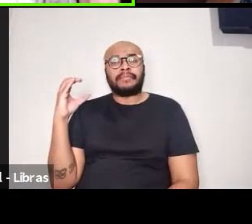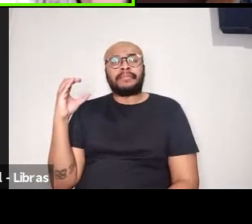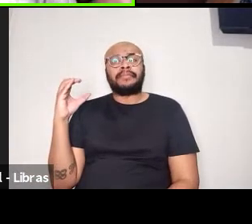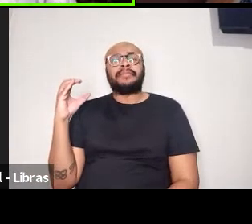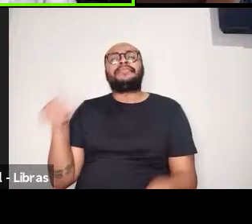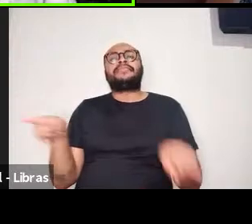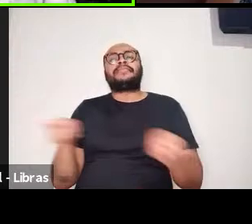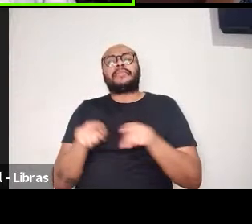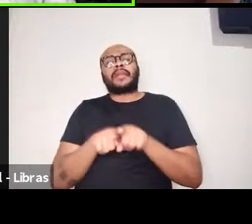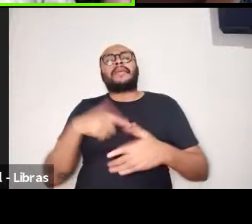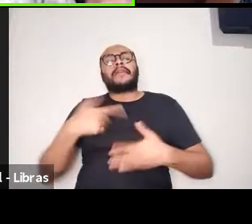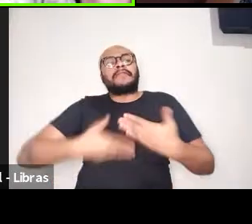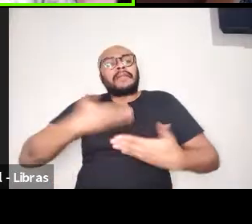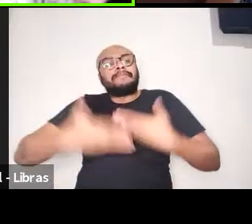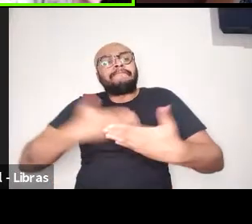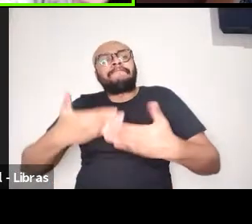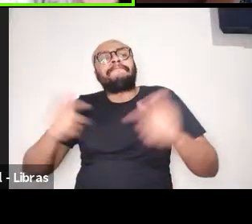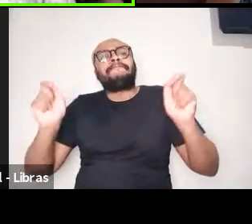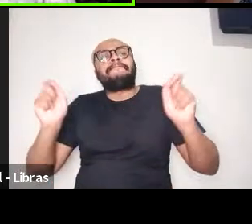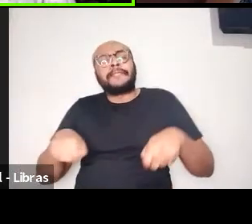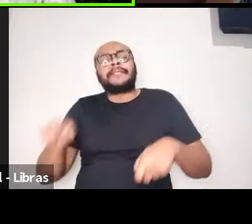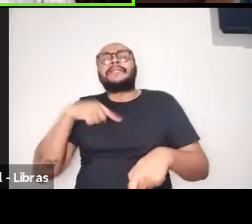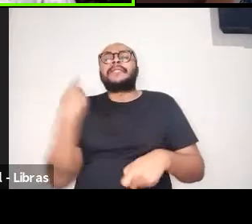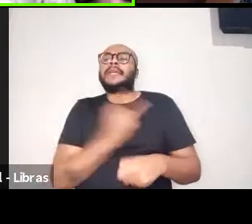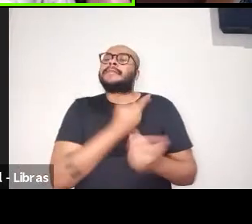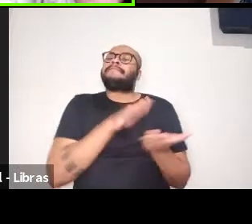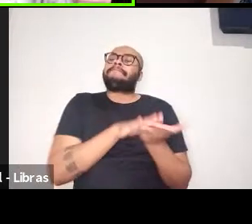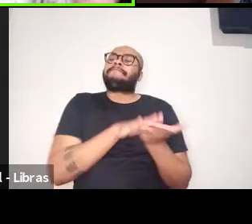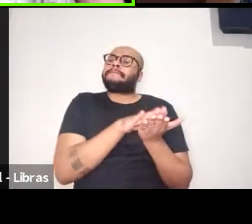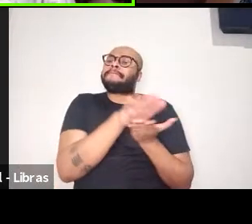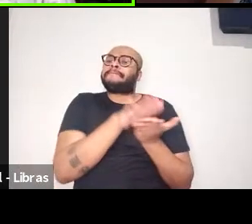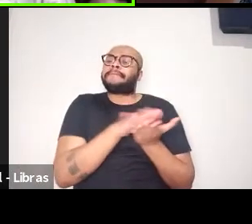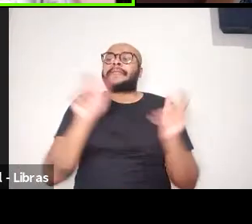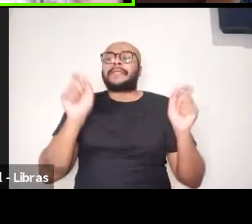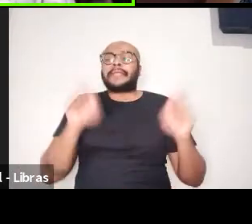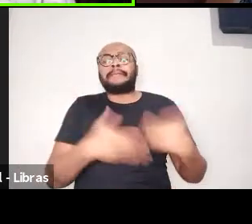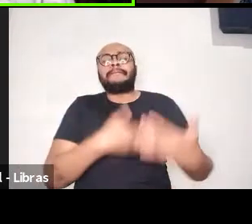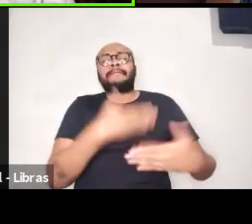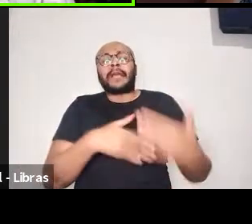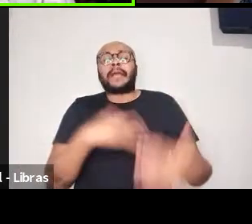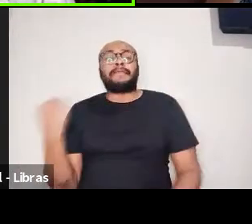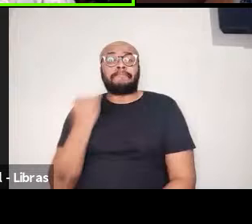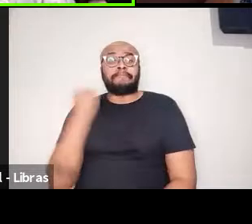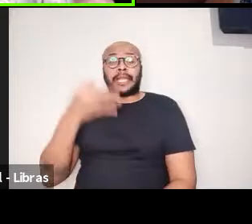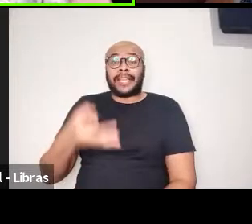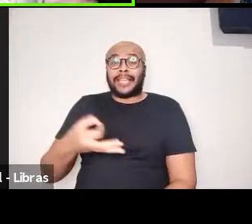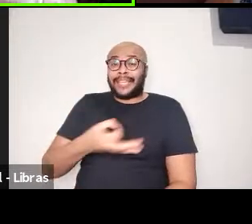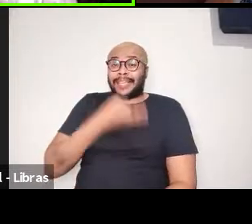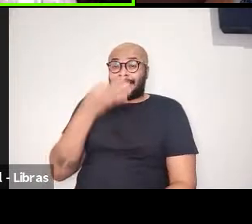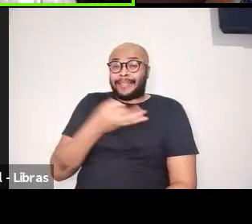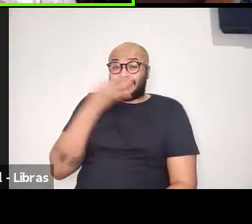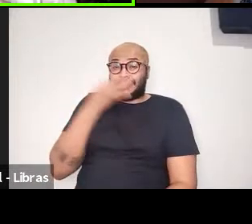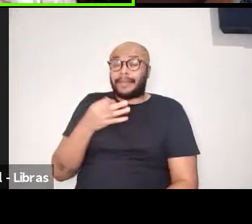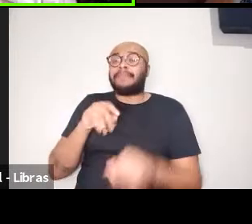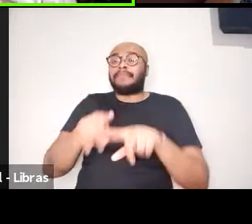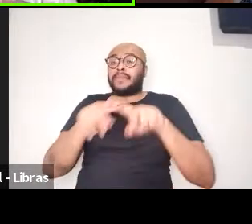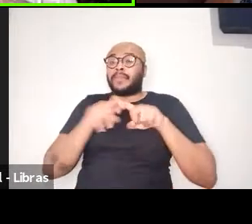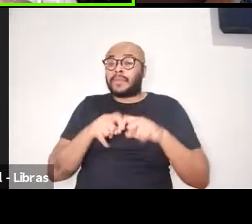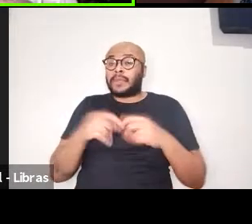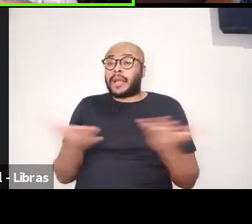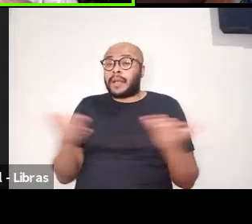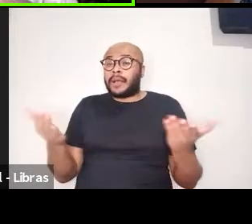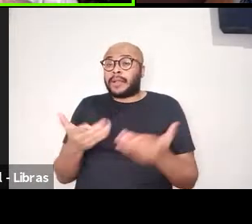avançarmos numa produção relevante e crítica, que nós temos dito